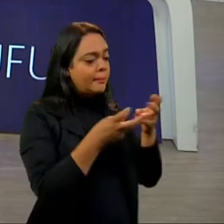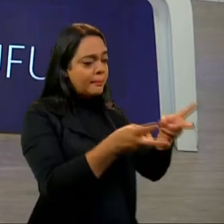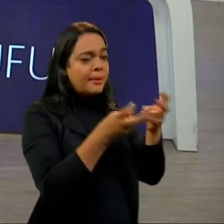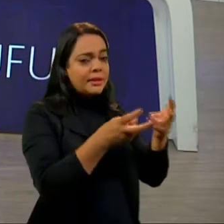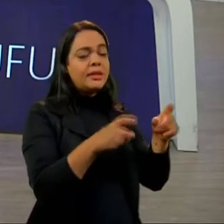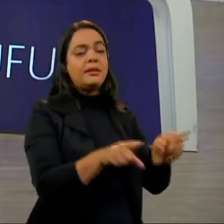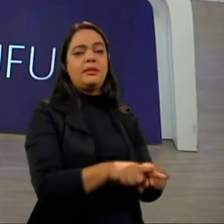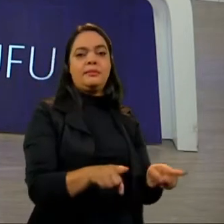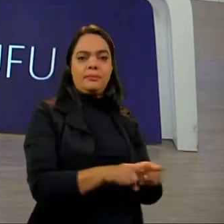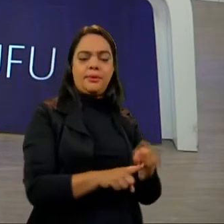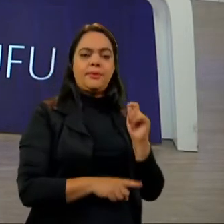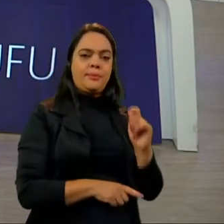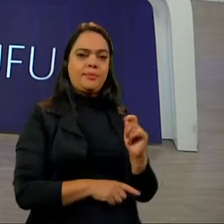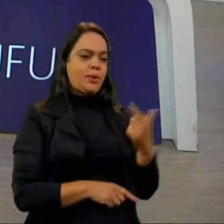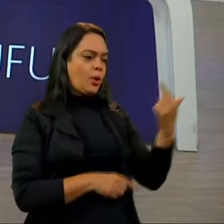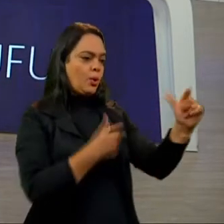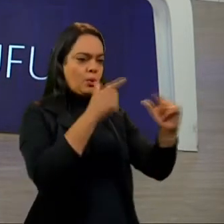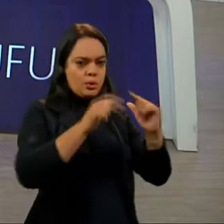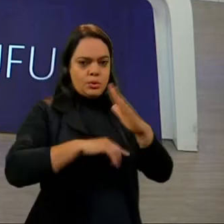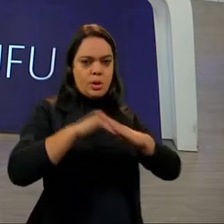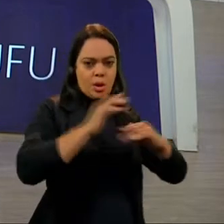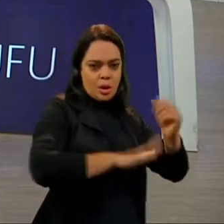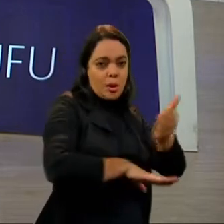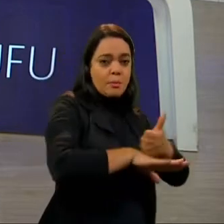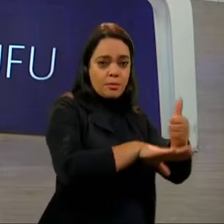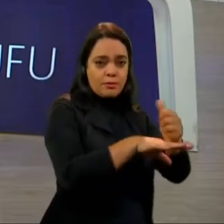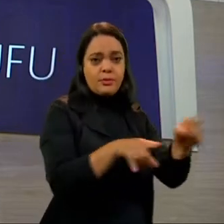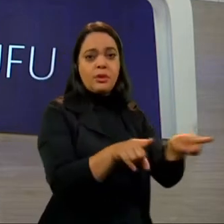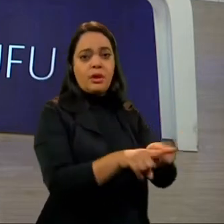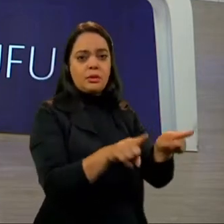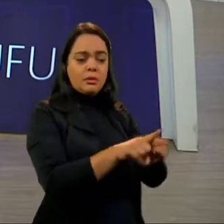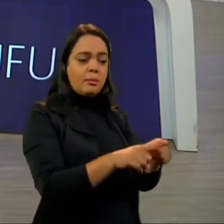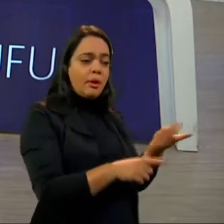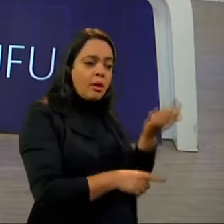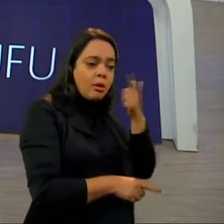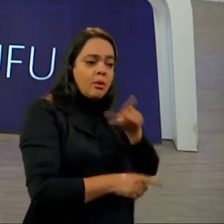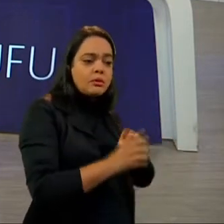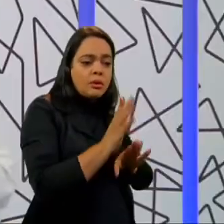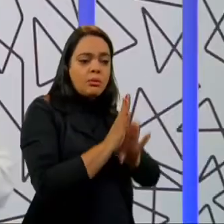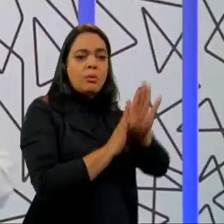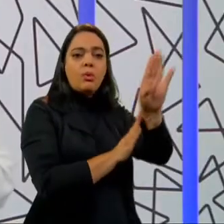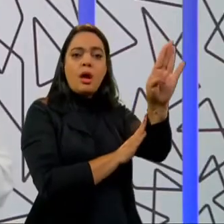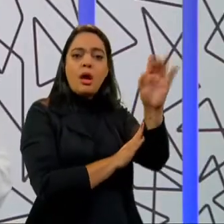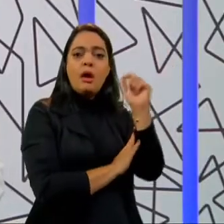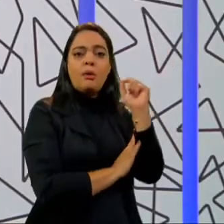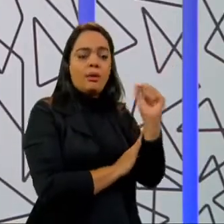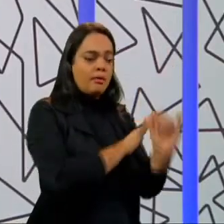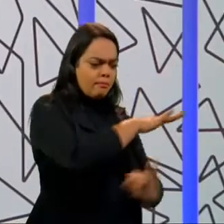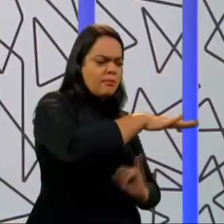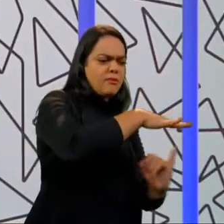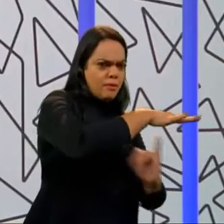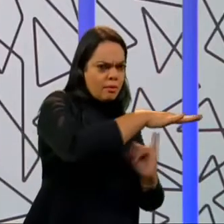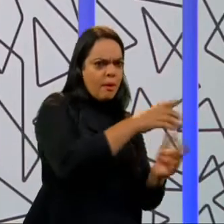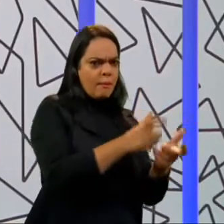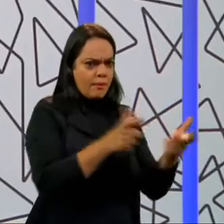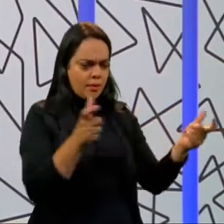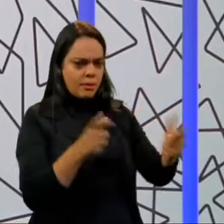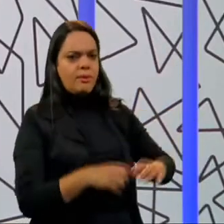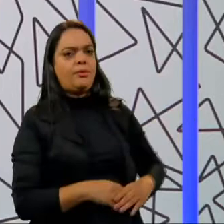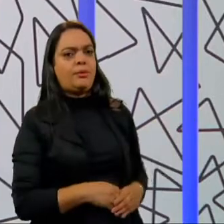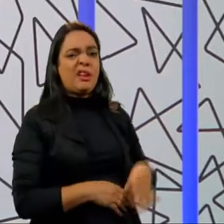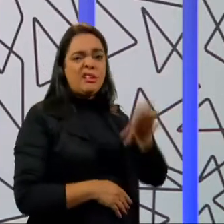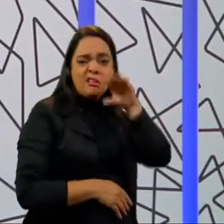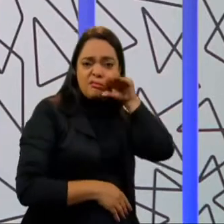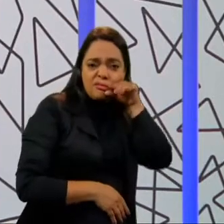posições na ocupação, outras categorias de trabalhadores que estão se recuperando, maior parte delas dentro da informalidade. E os trabalhadores